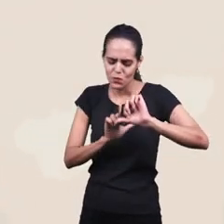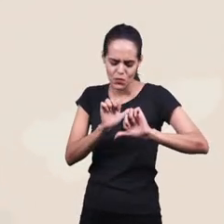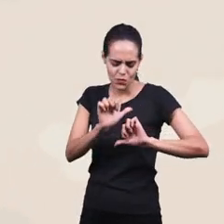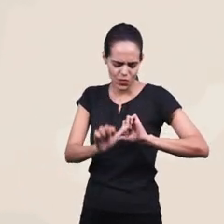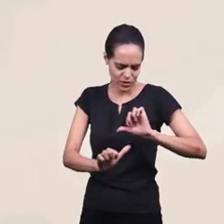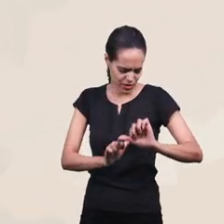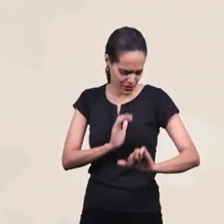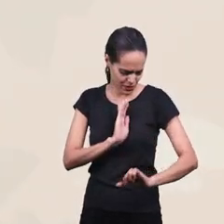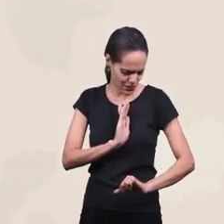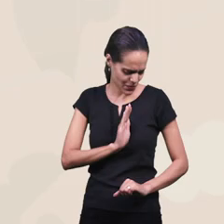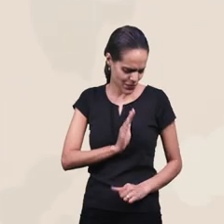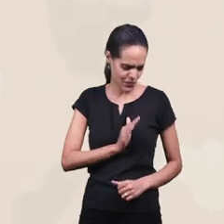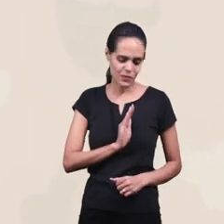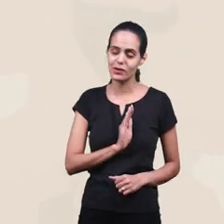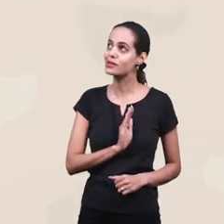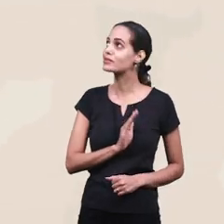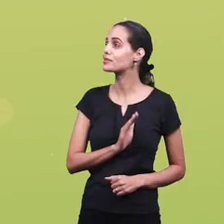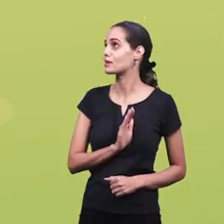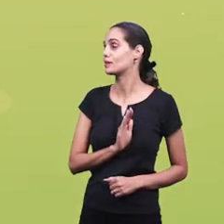Senhor